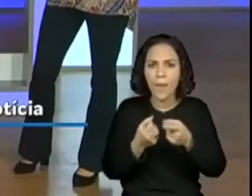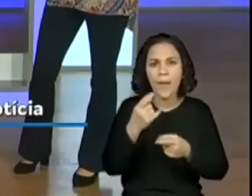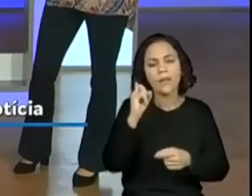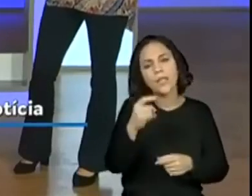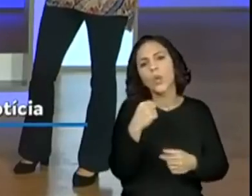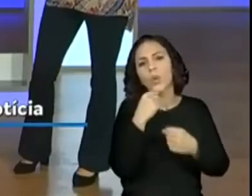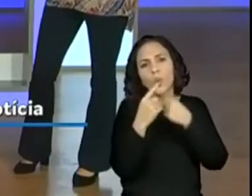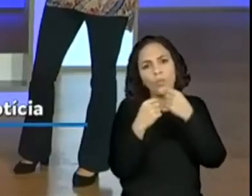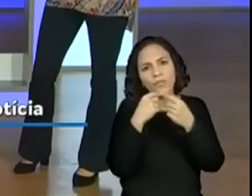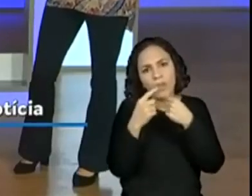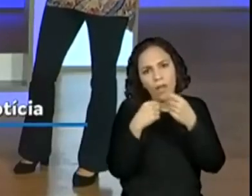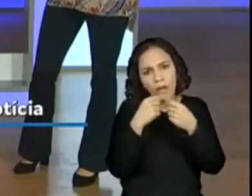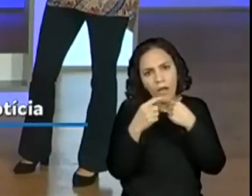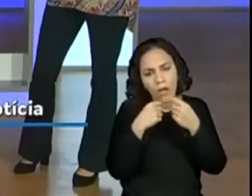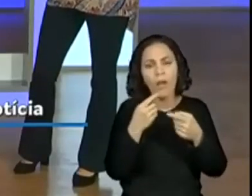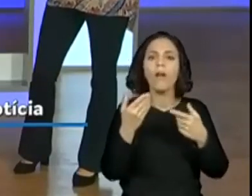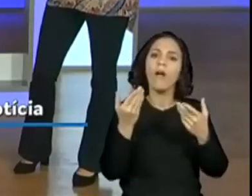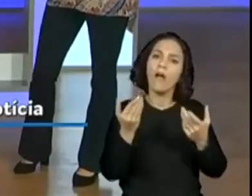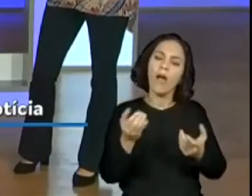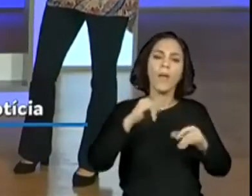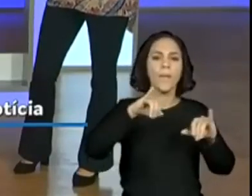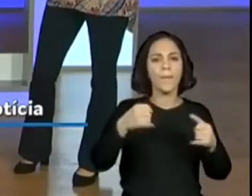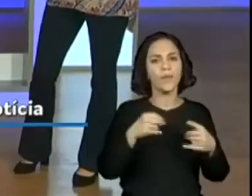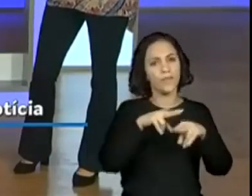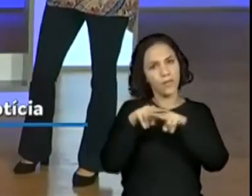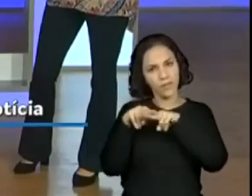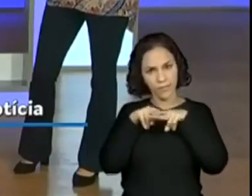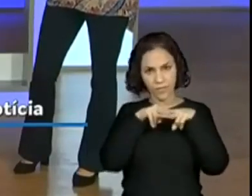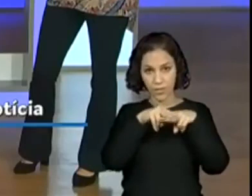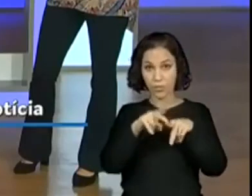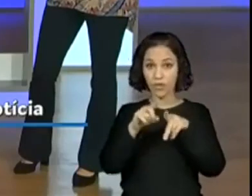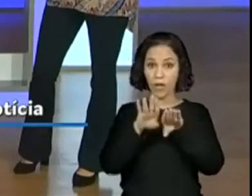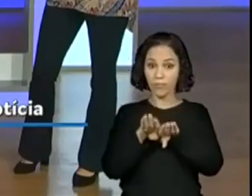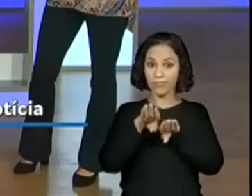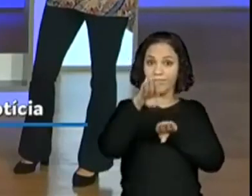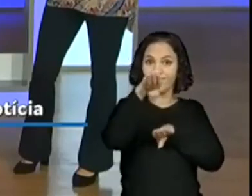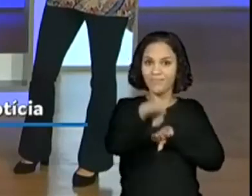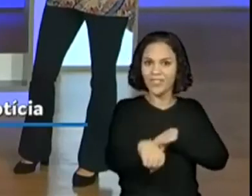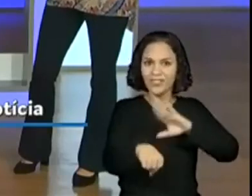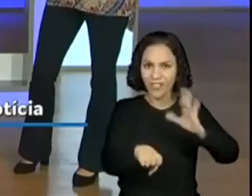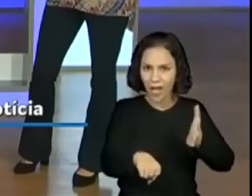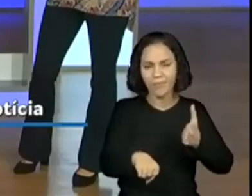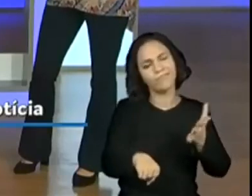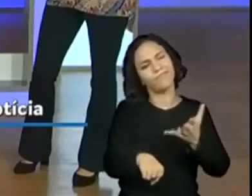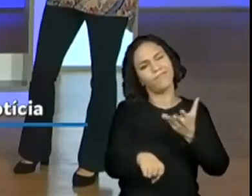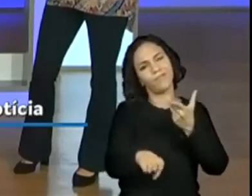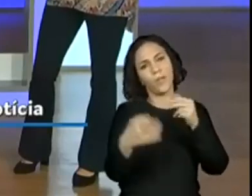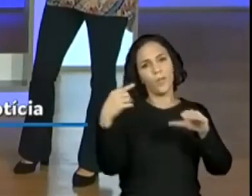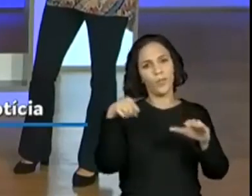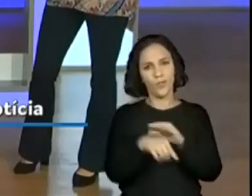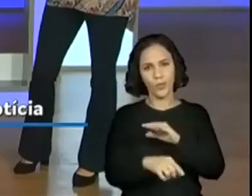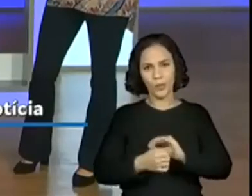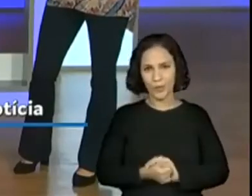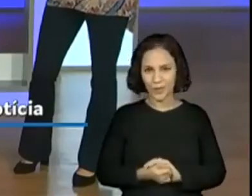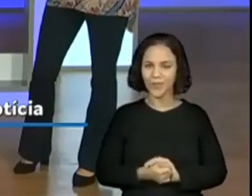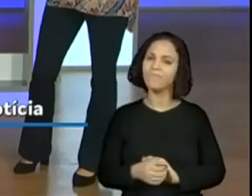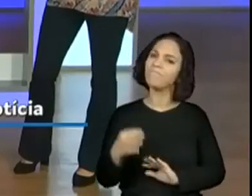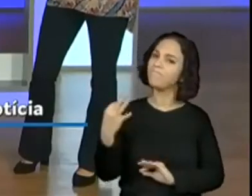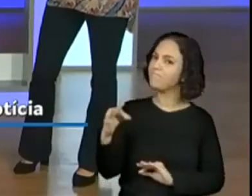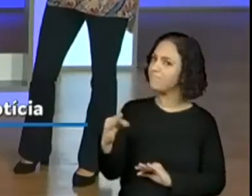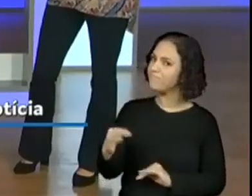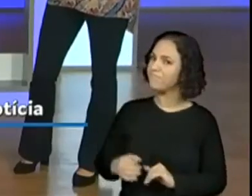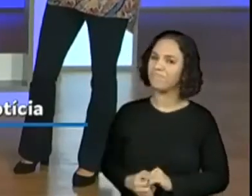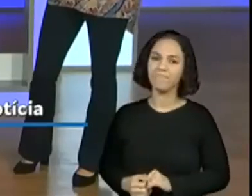para trás, nós vamos retomar. E quem já está avançadinho, já está craque, vai também se aprofundar, né, professora? Com certeza.